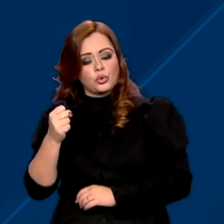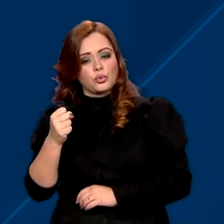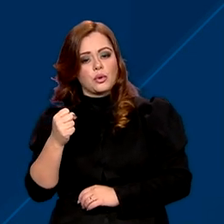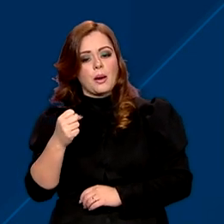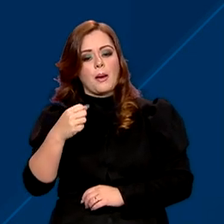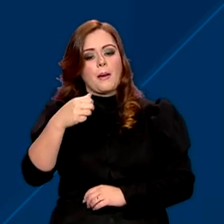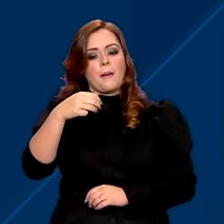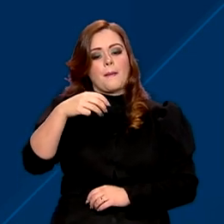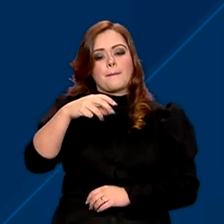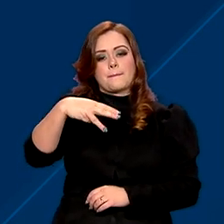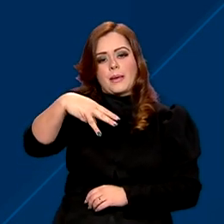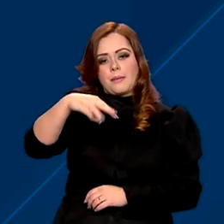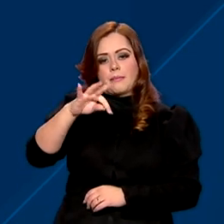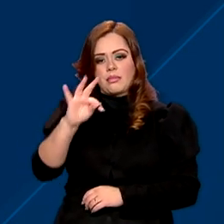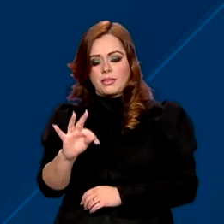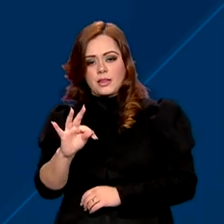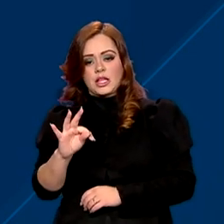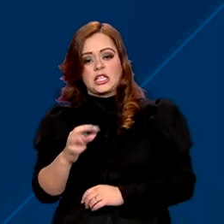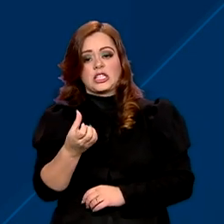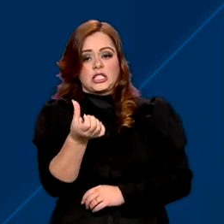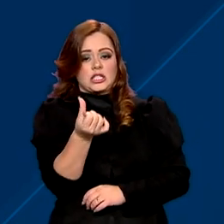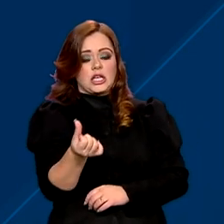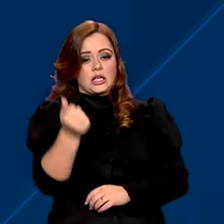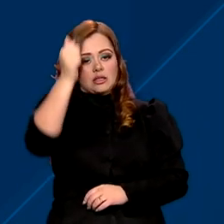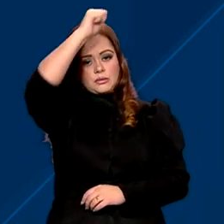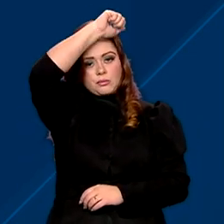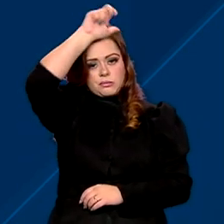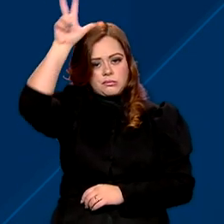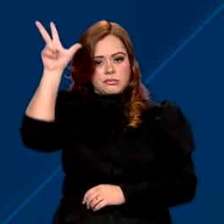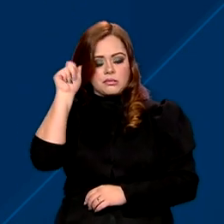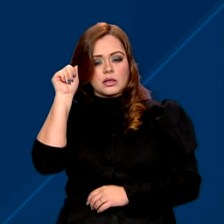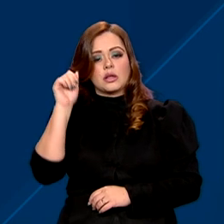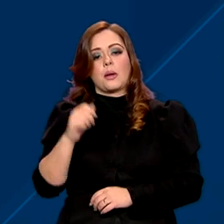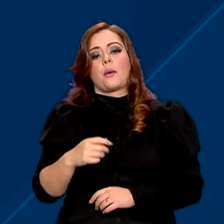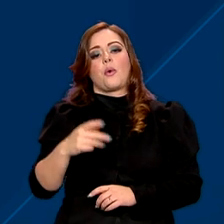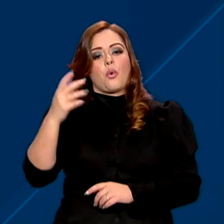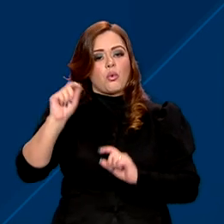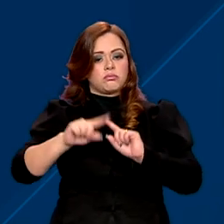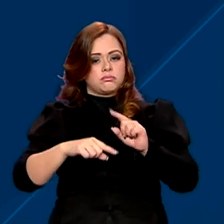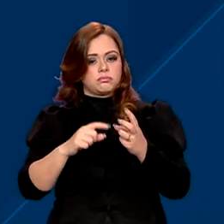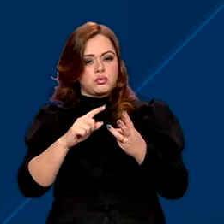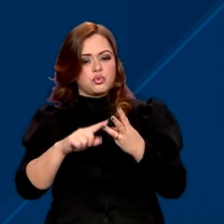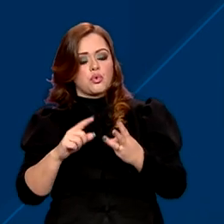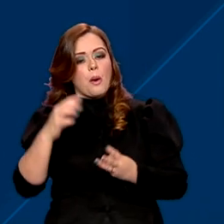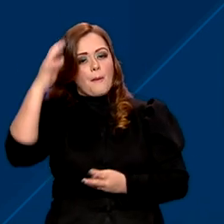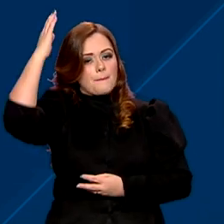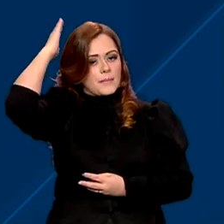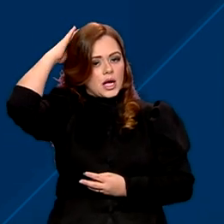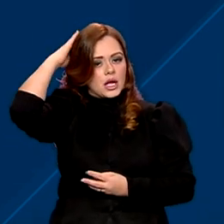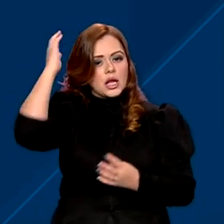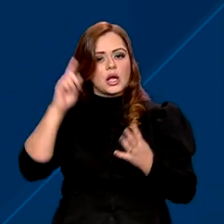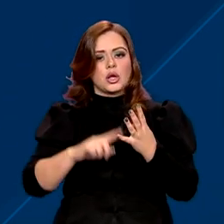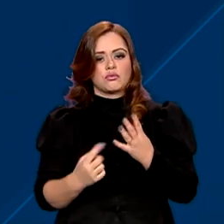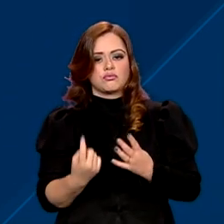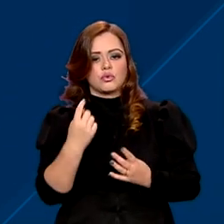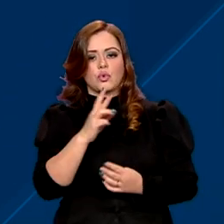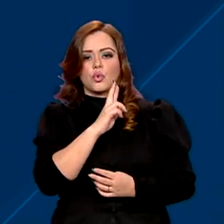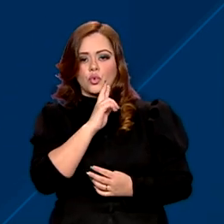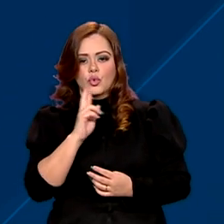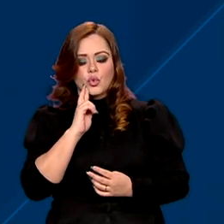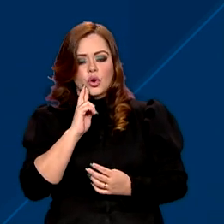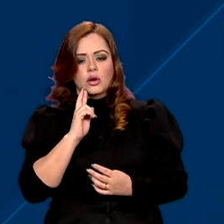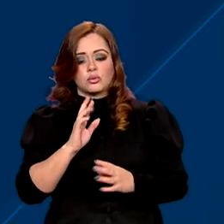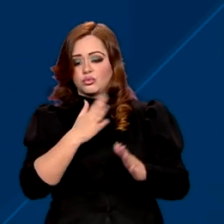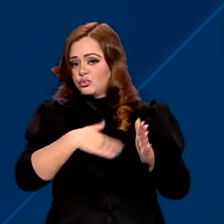Grosso, seis no Amazonas, quatro no Pará, um em Rondônia e um em Roraima. No total,